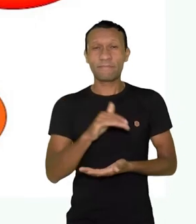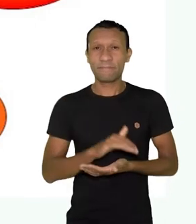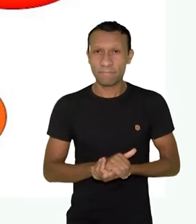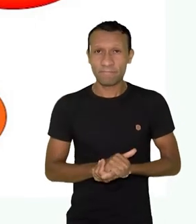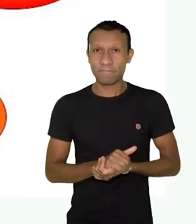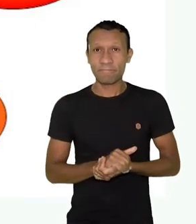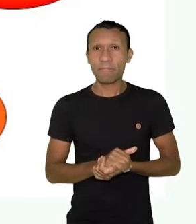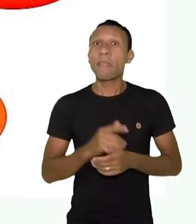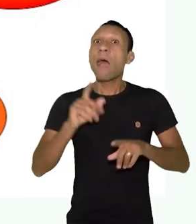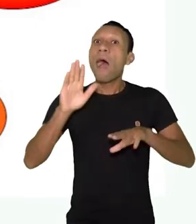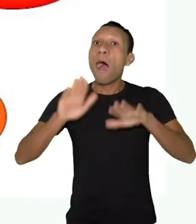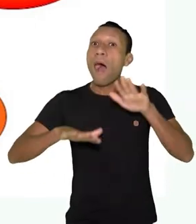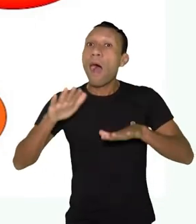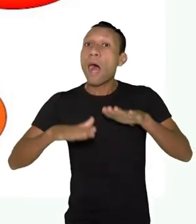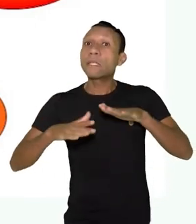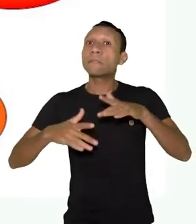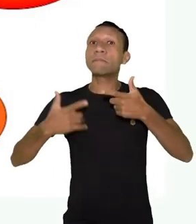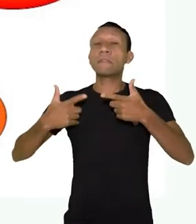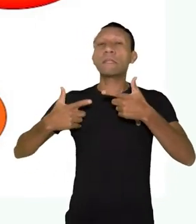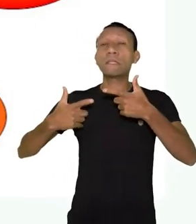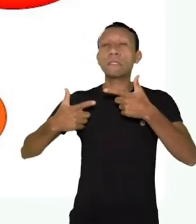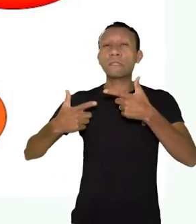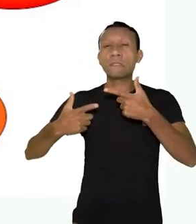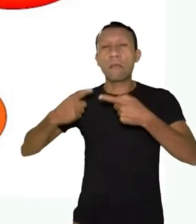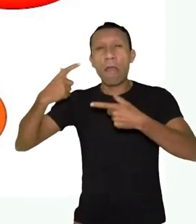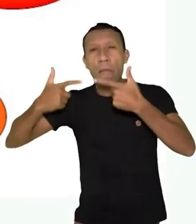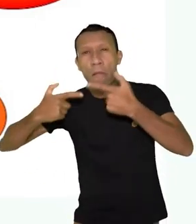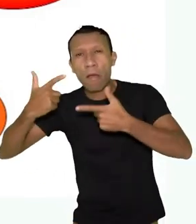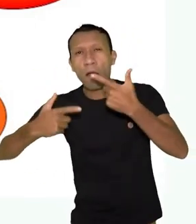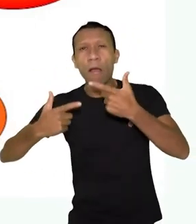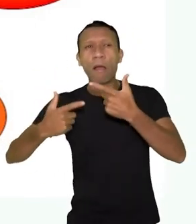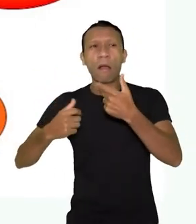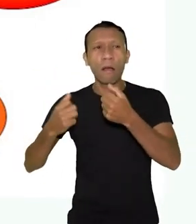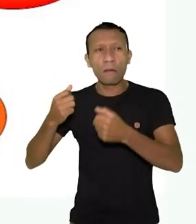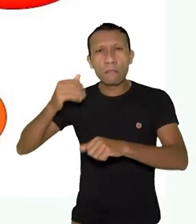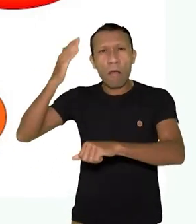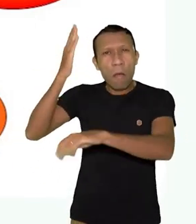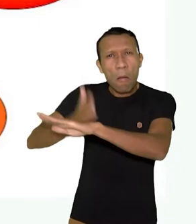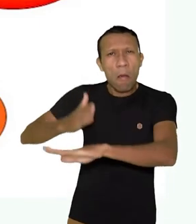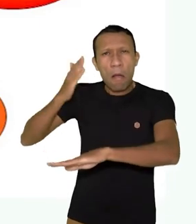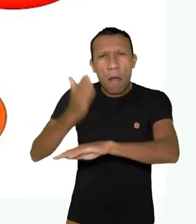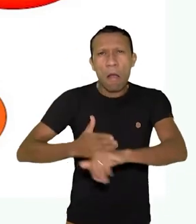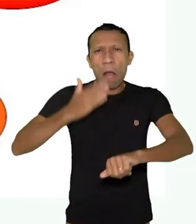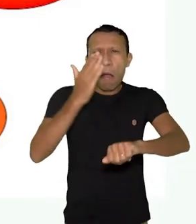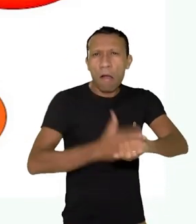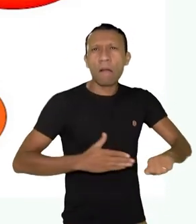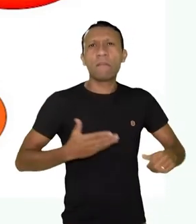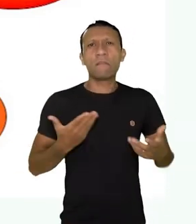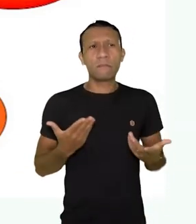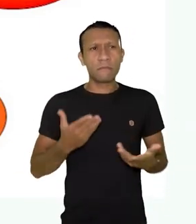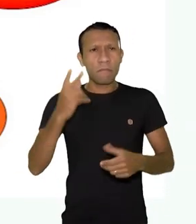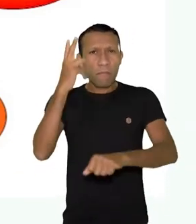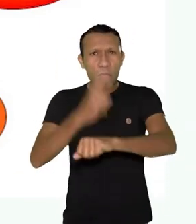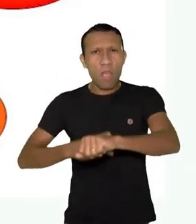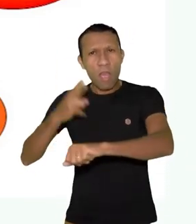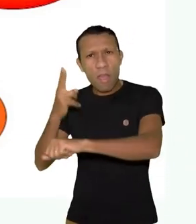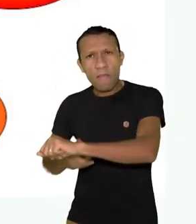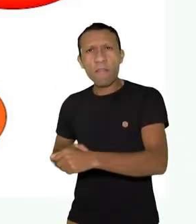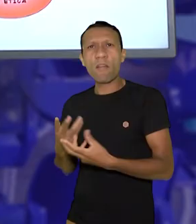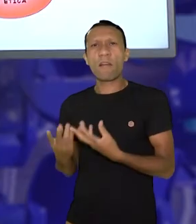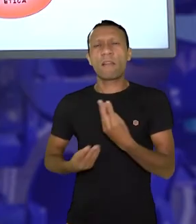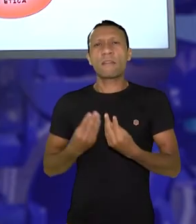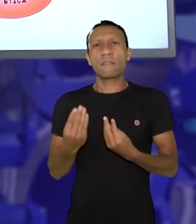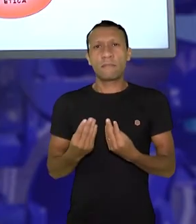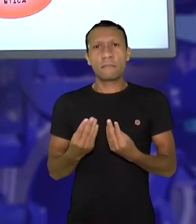por sua vez, geram violência e que, muitas vezes, essas pessoas, por não terem condições de comprar, pode gerar uma compulsão, né?